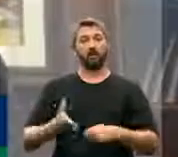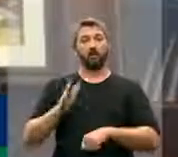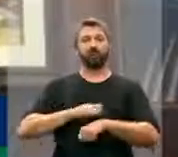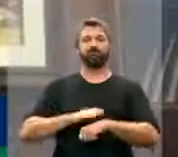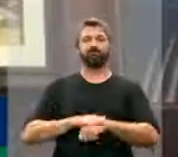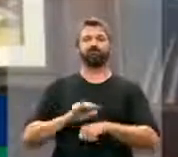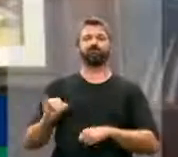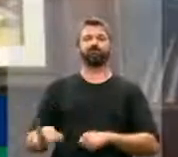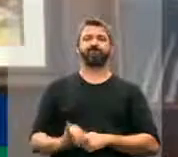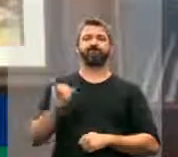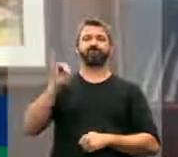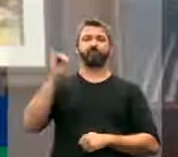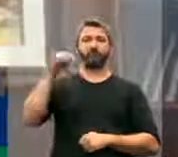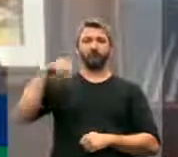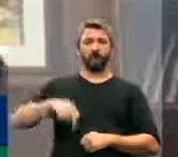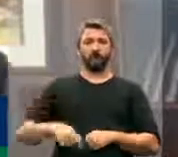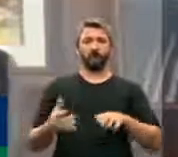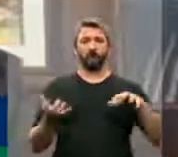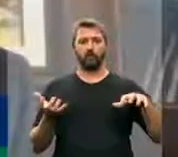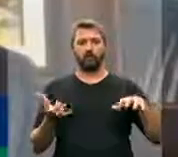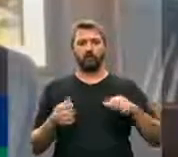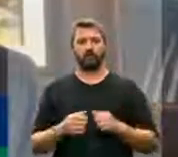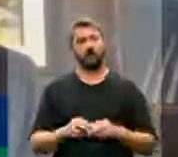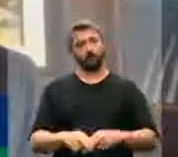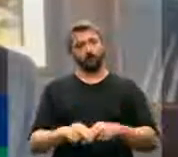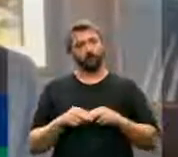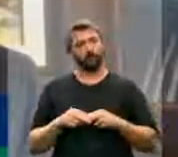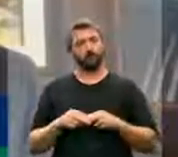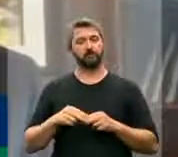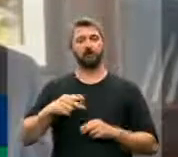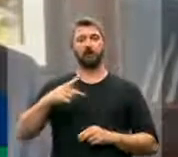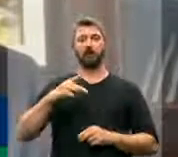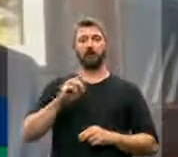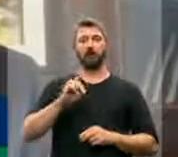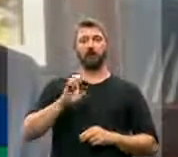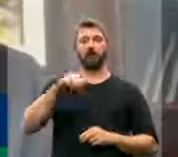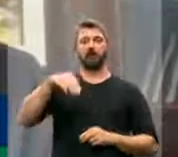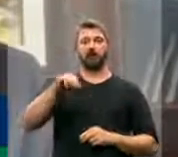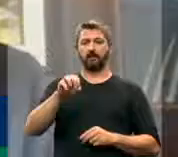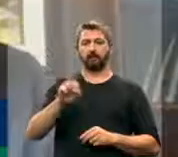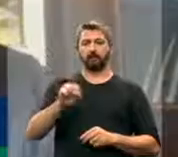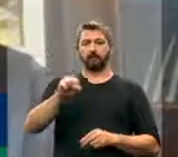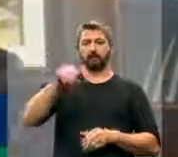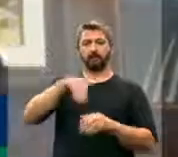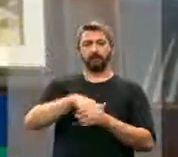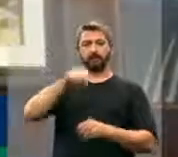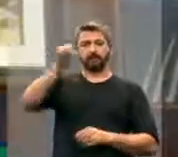importante do parlamento e por isso o Podemos orienta sim.